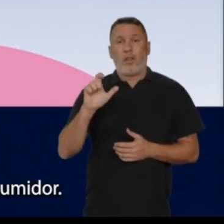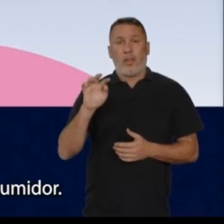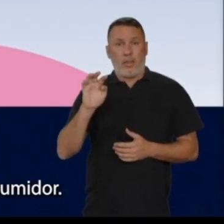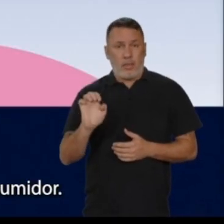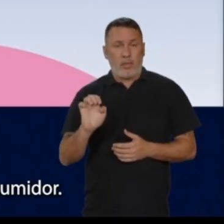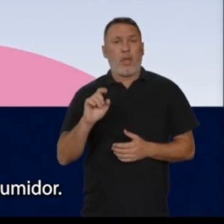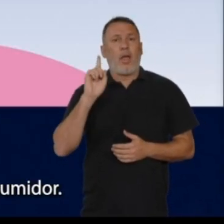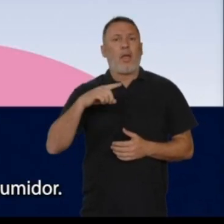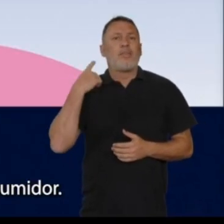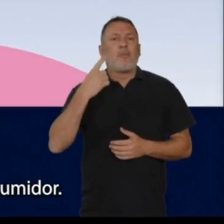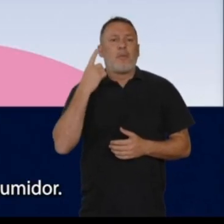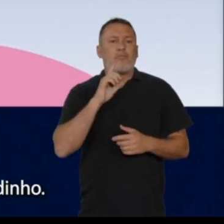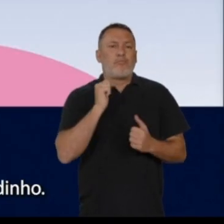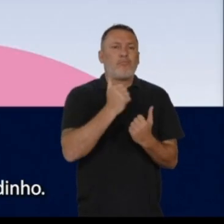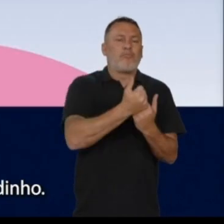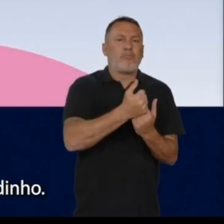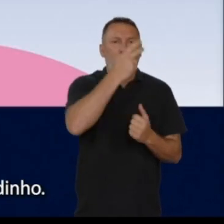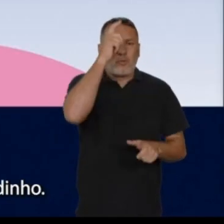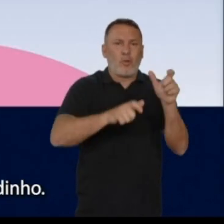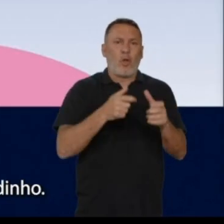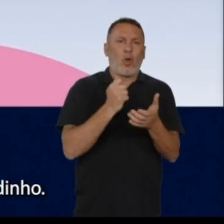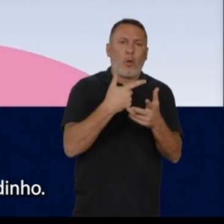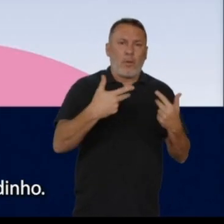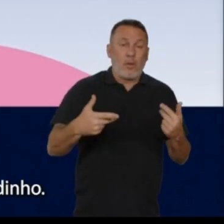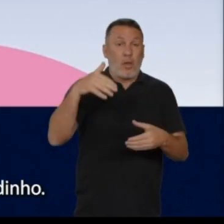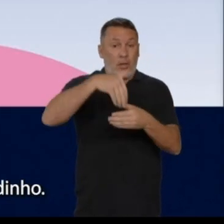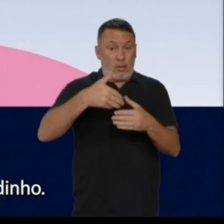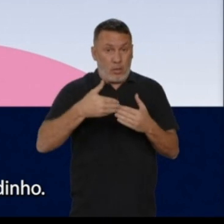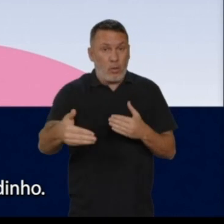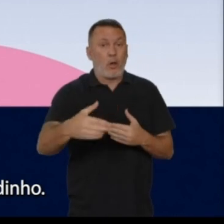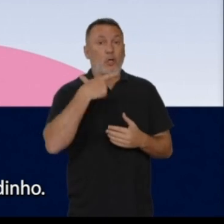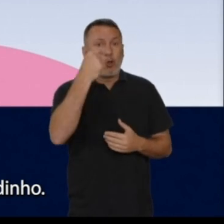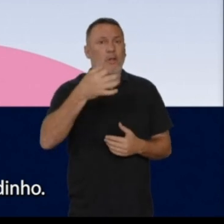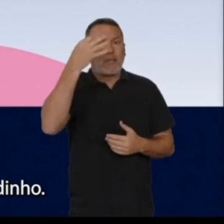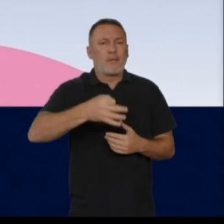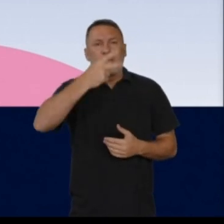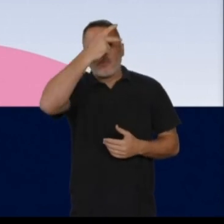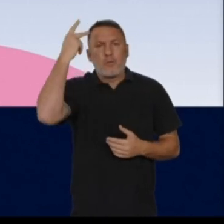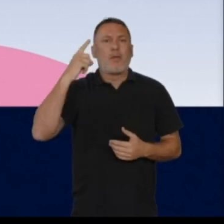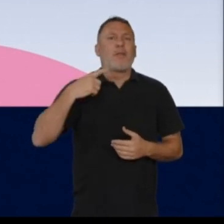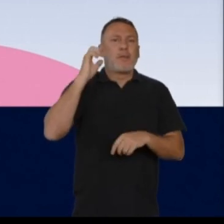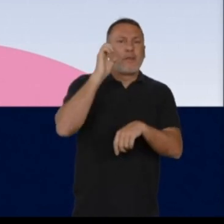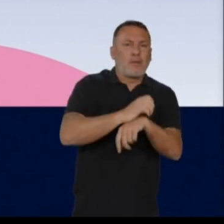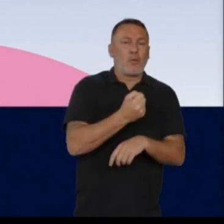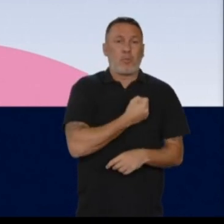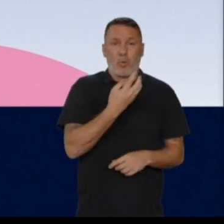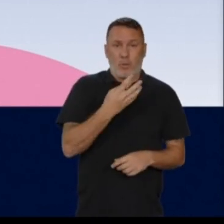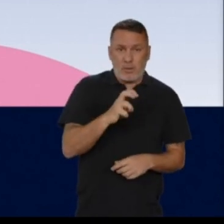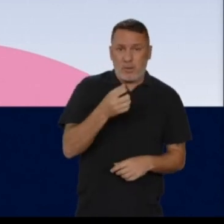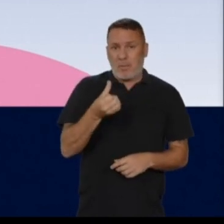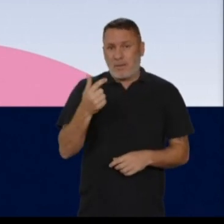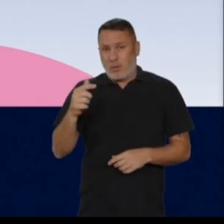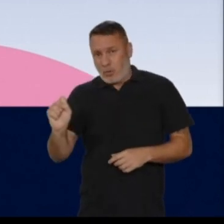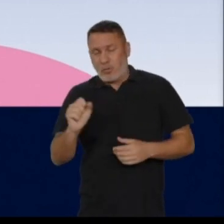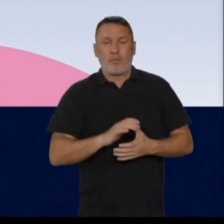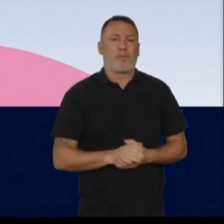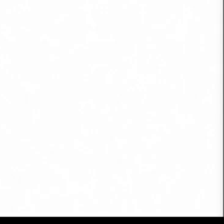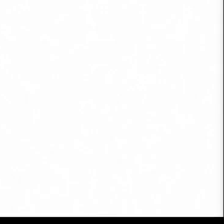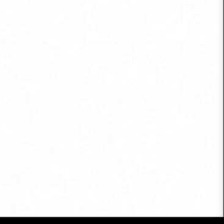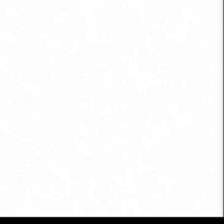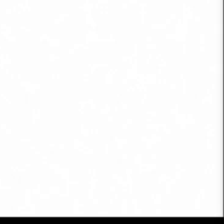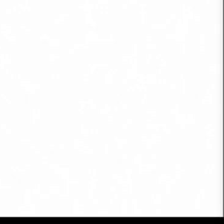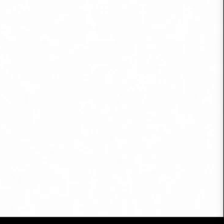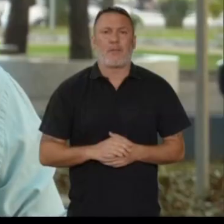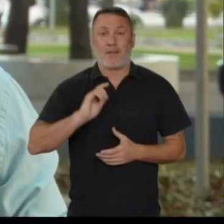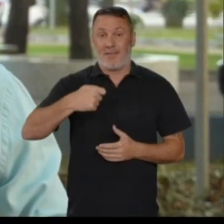deputado da Blitz do Consumidor. Nessa eleição, vá com quem faz, vem com Vandinho. Deputado Estadual é 45678.